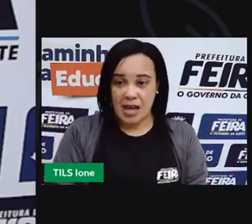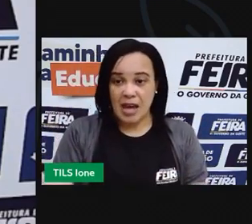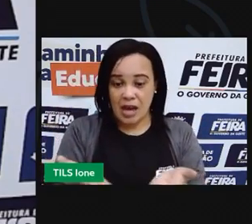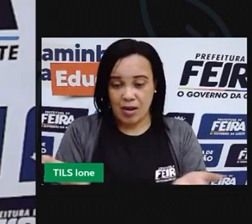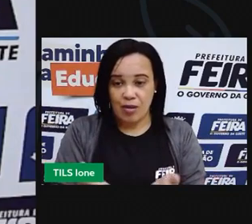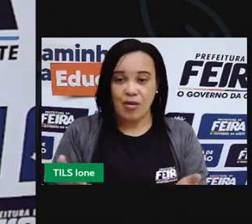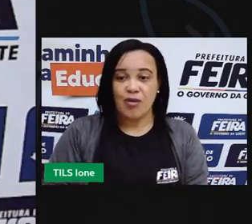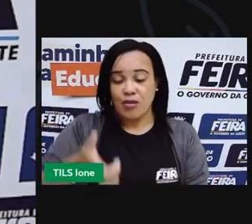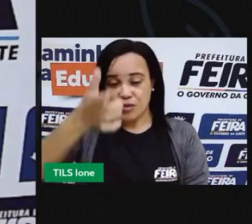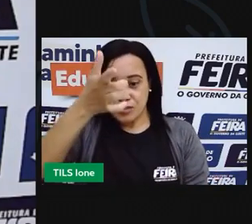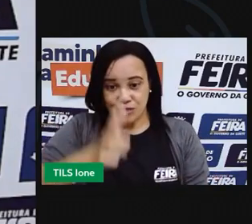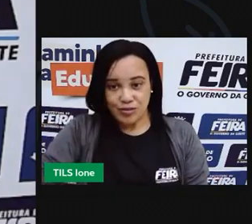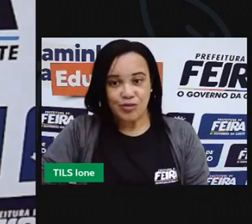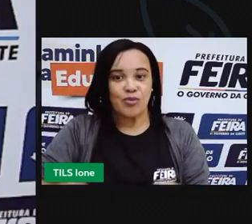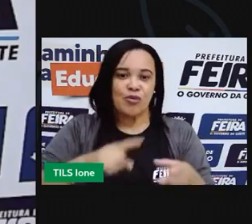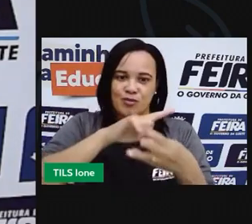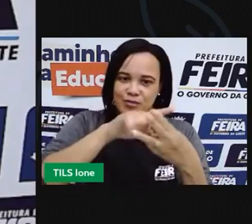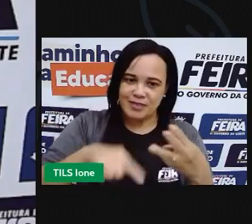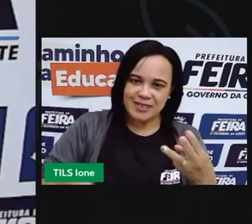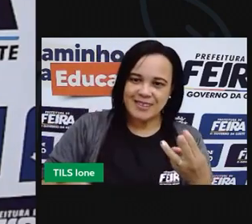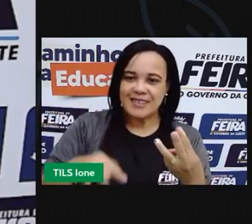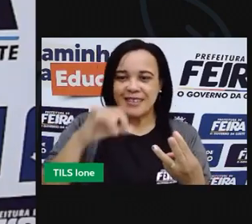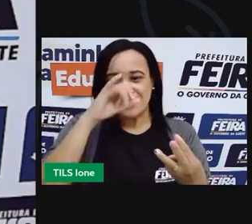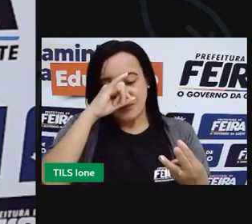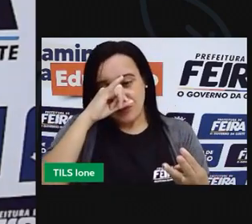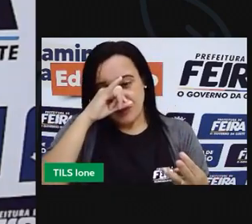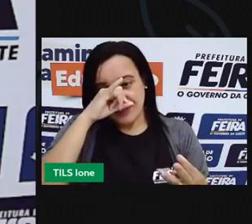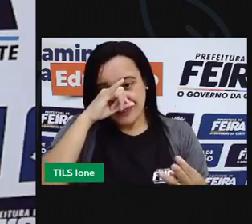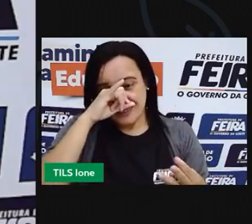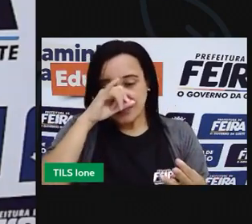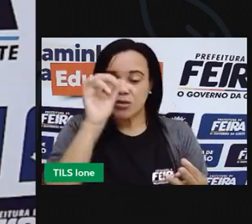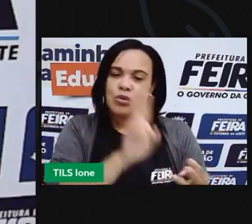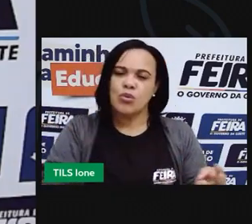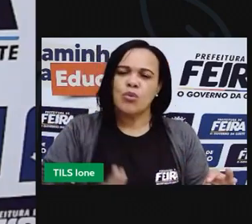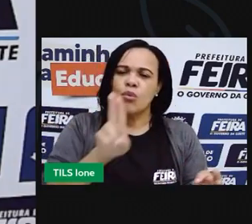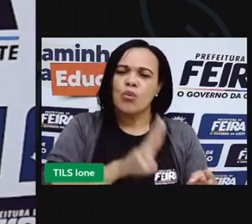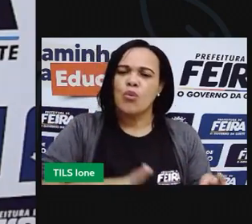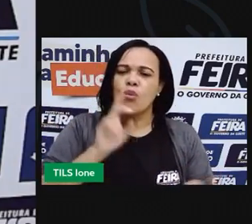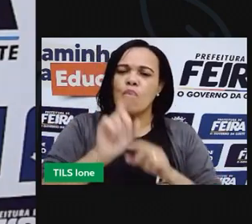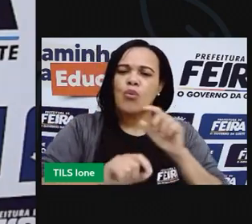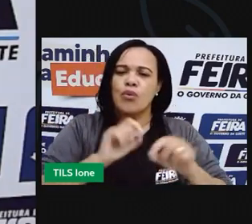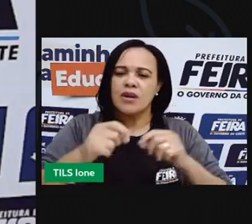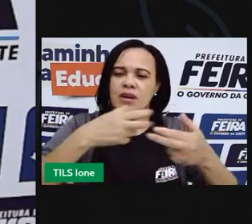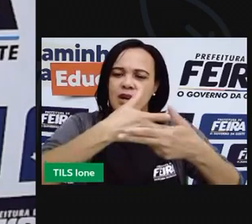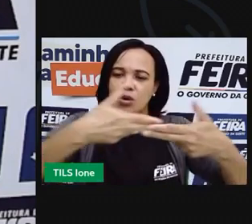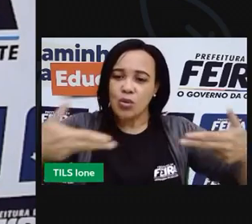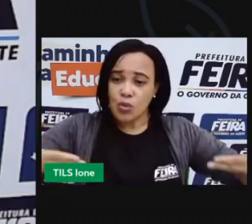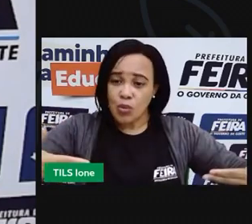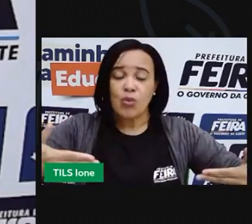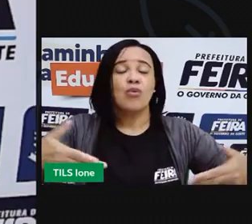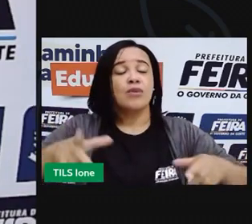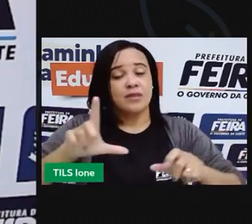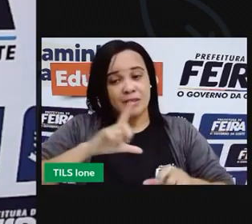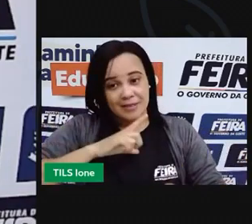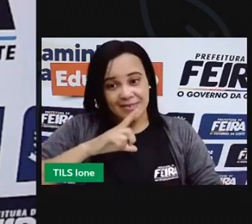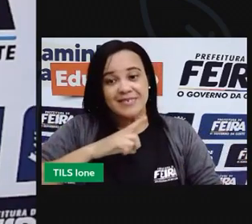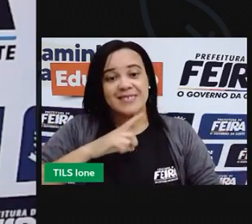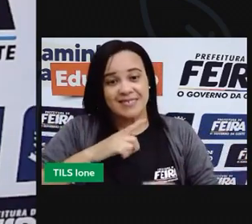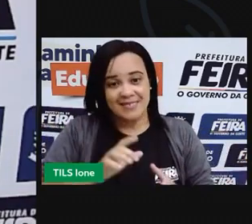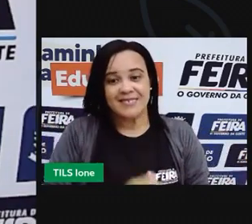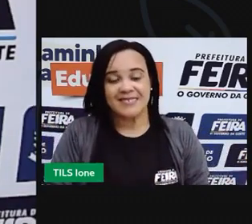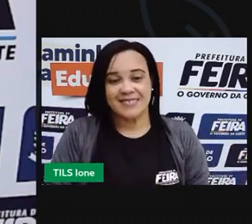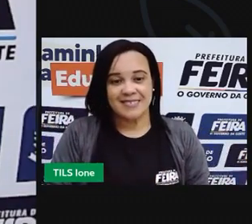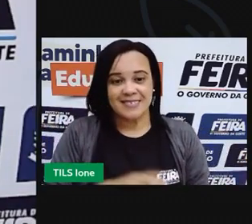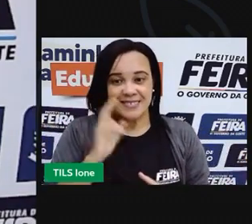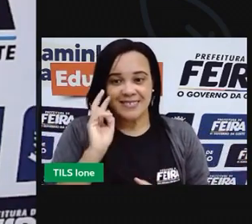história dos três porquinhos, eu vou utilizar para contar essa história alguns objetos. Olha o que eu